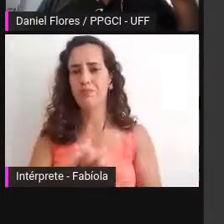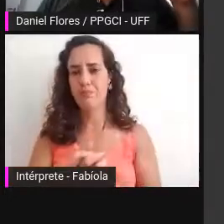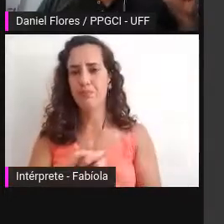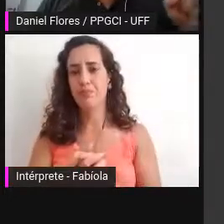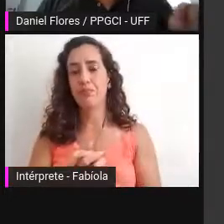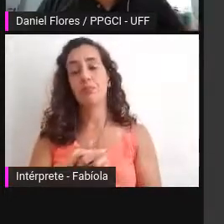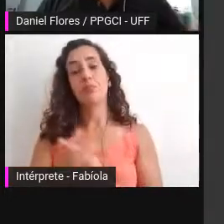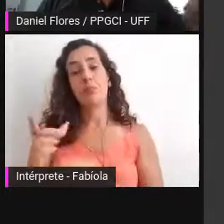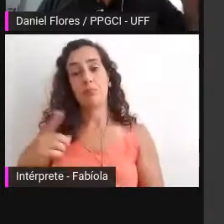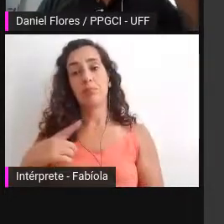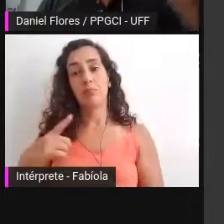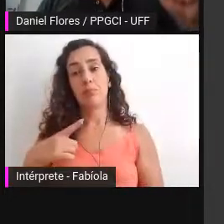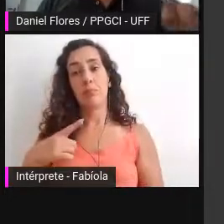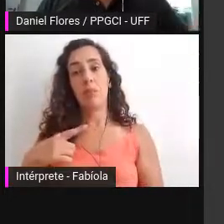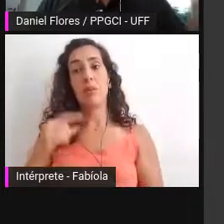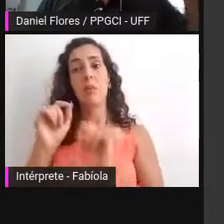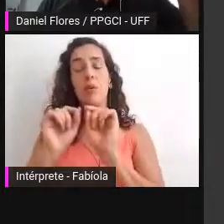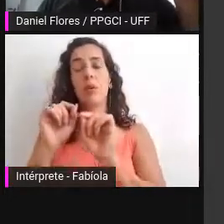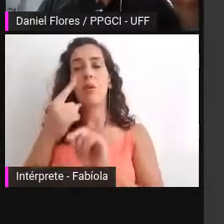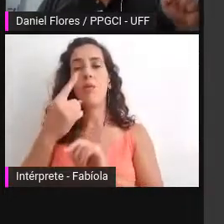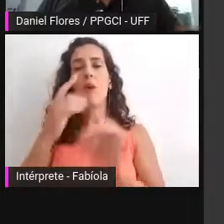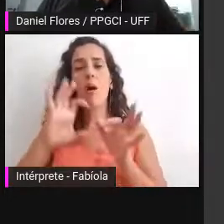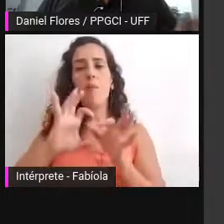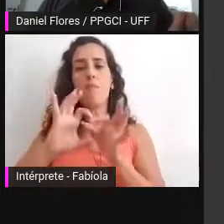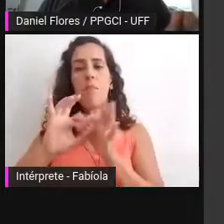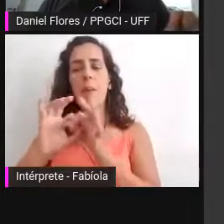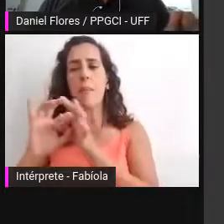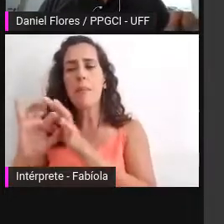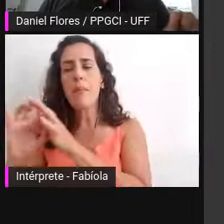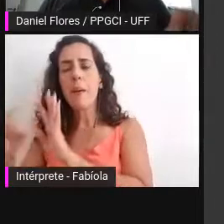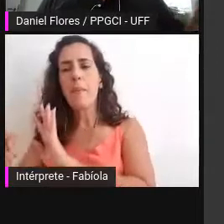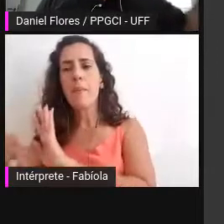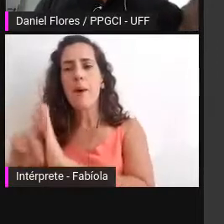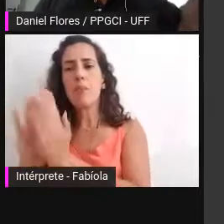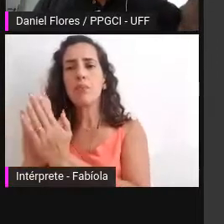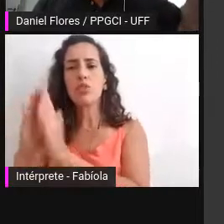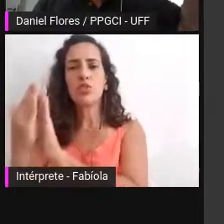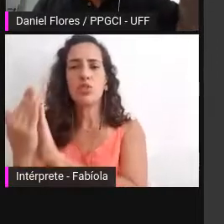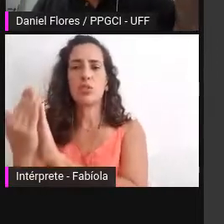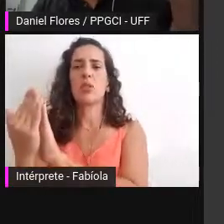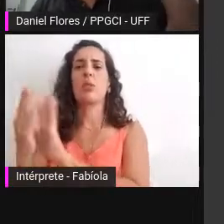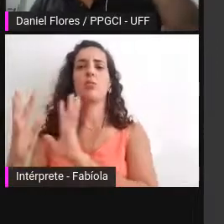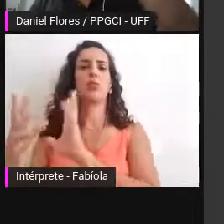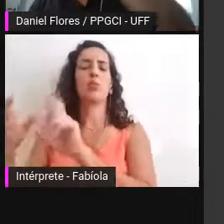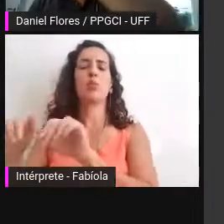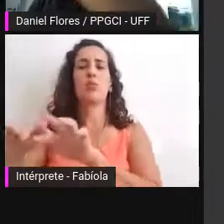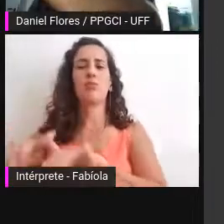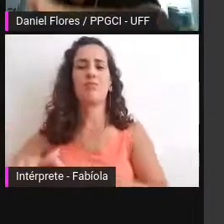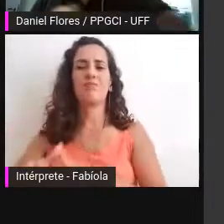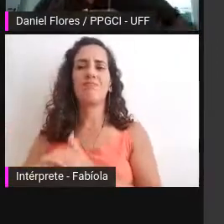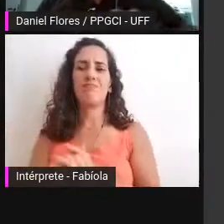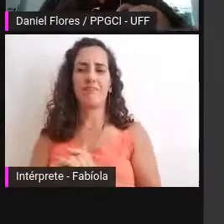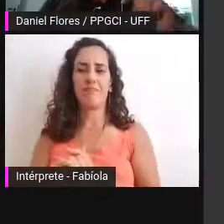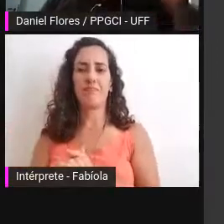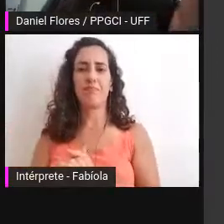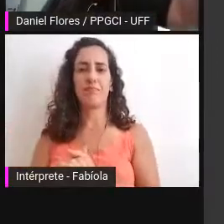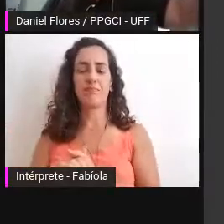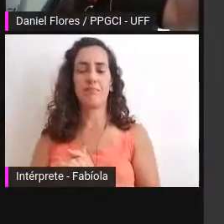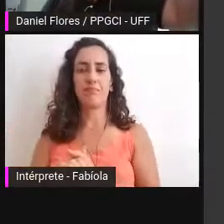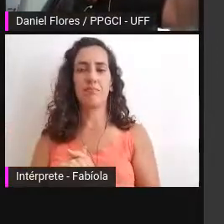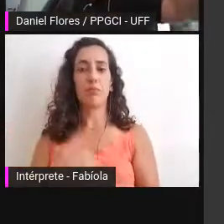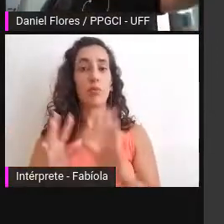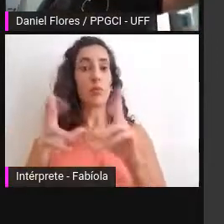uma cadeia de custódia digital em uma linha ininterrupta desses